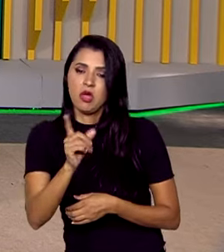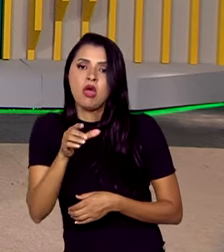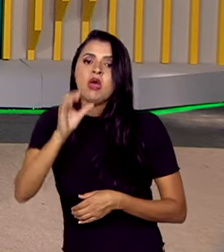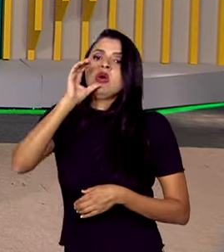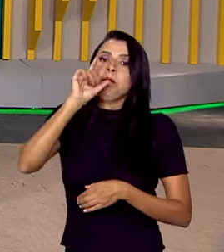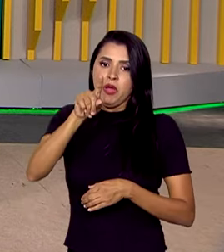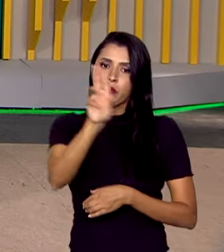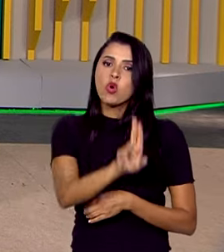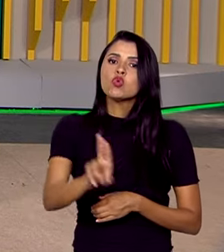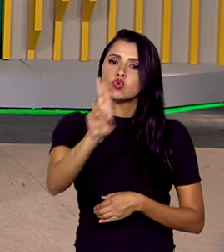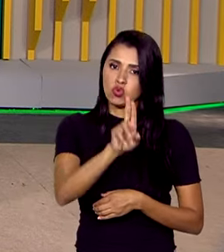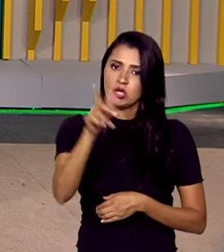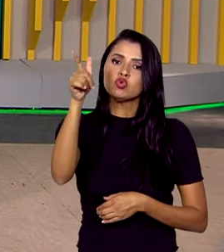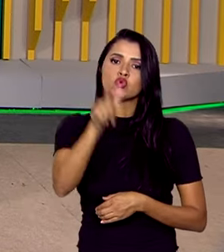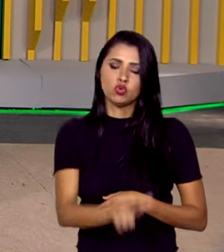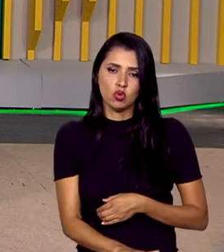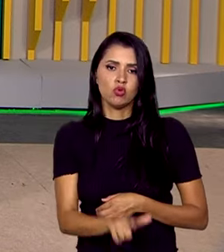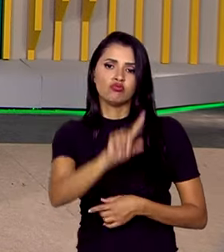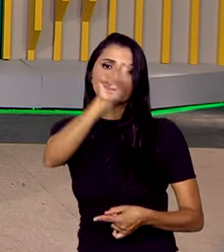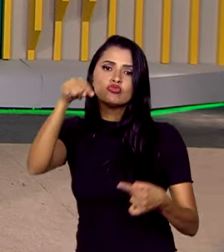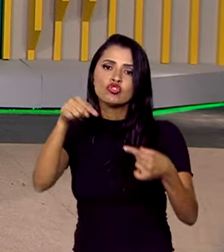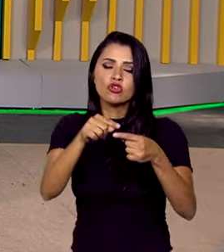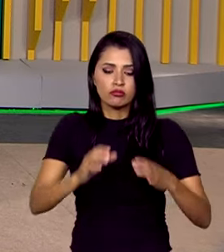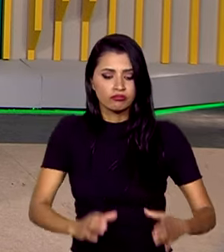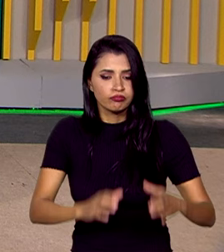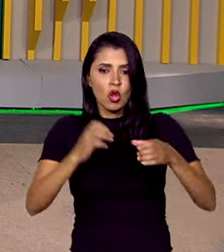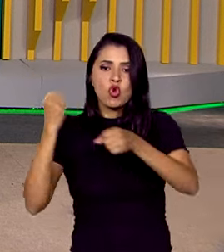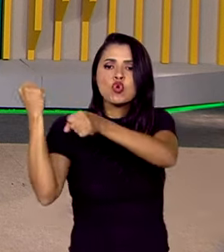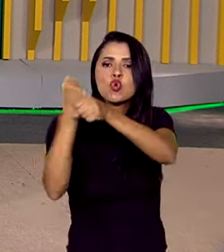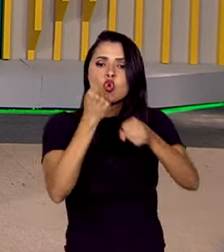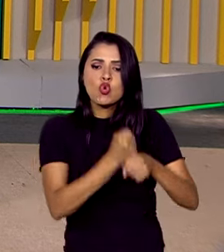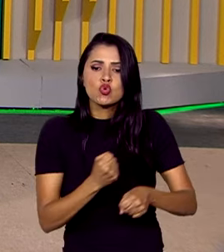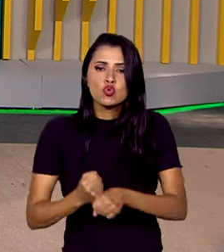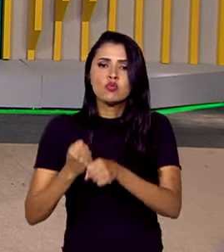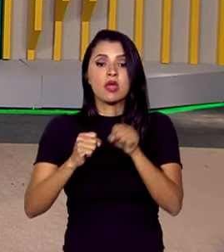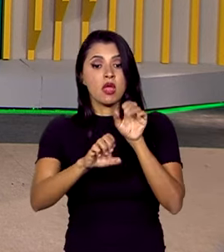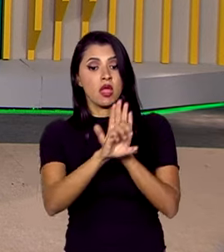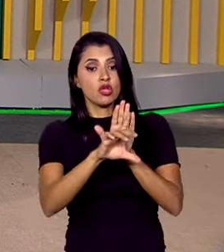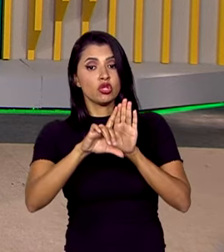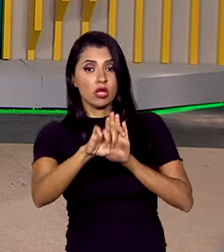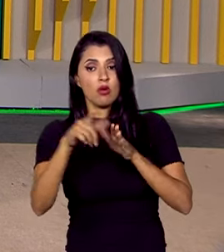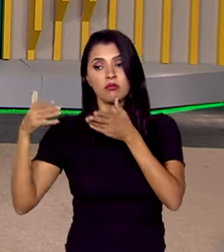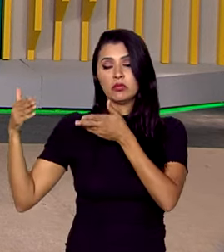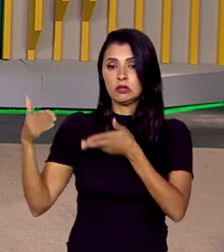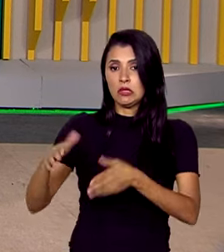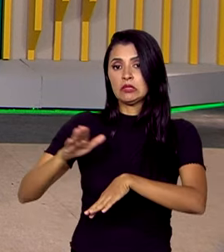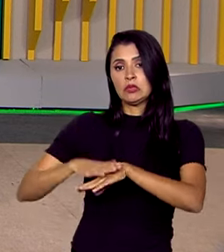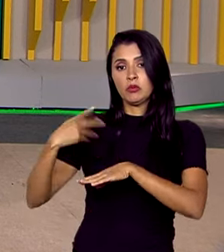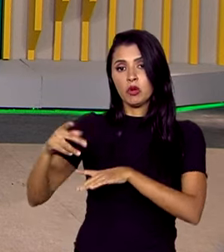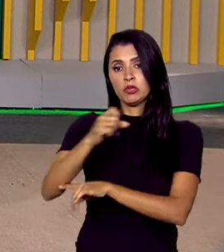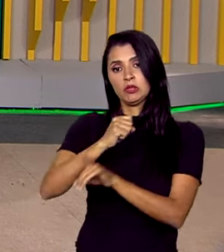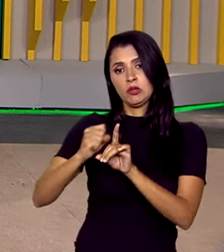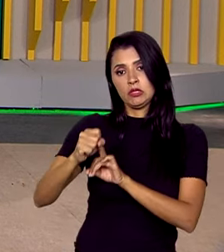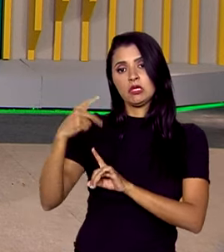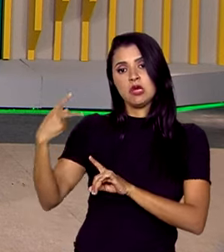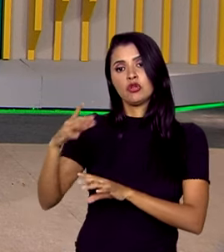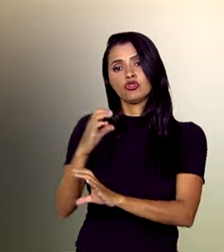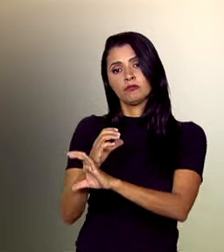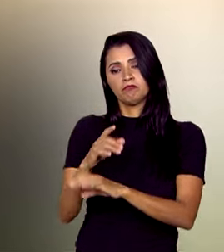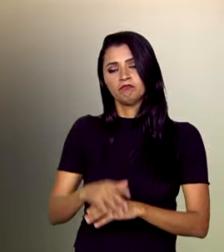ser reutilizada. A meta é que as cisternas sejam construídas por meio de editais com a participação da sociedade civil.